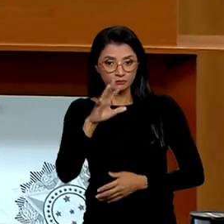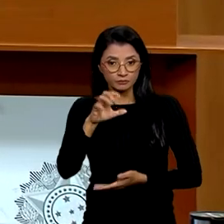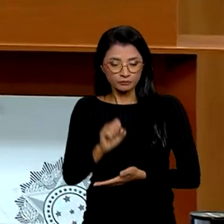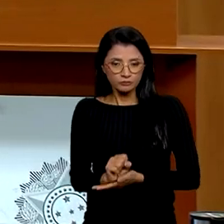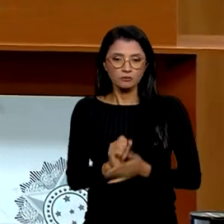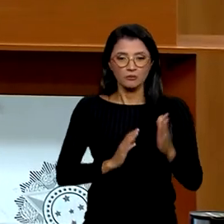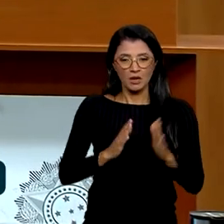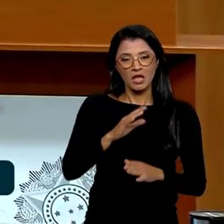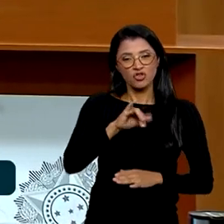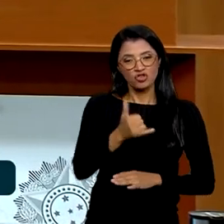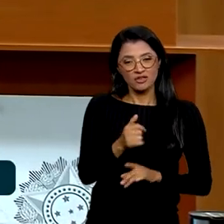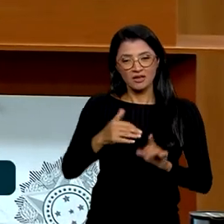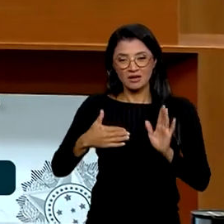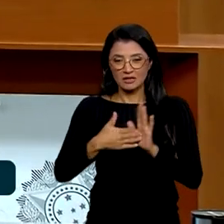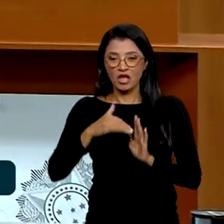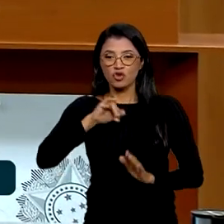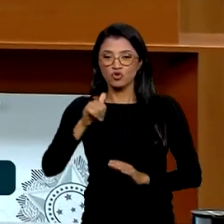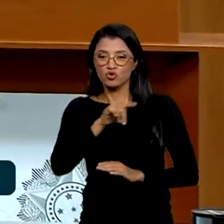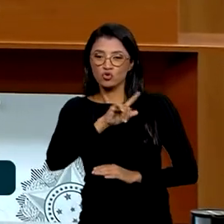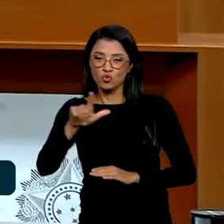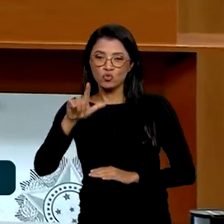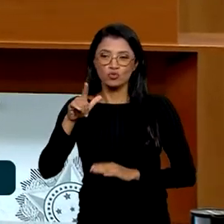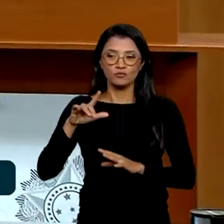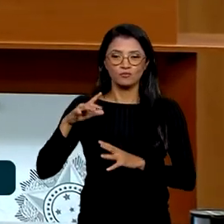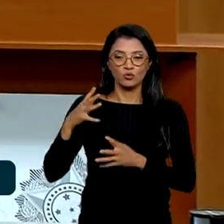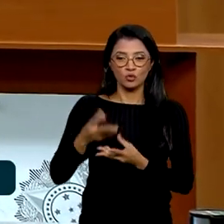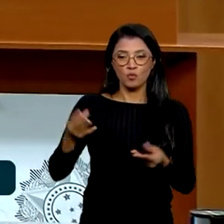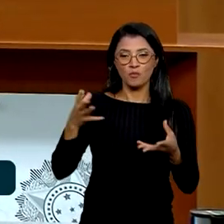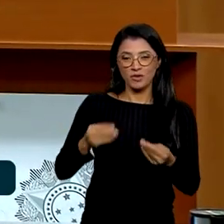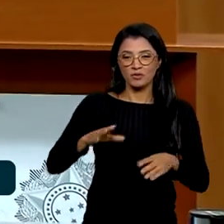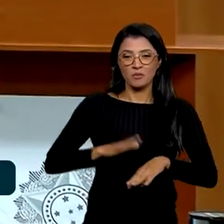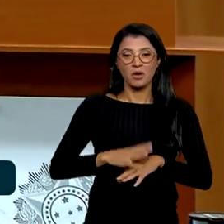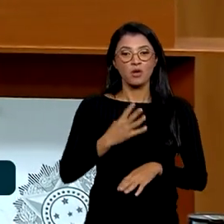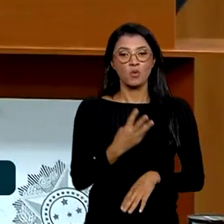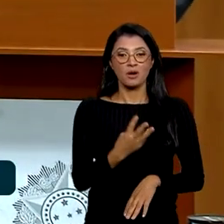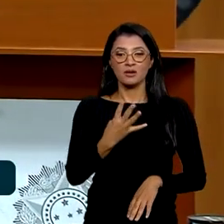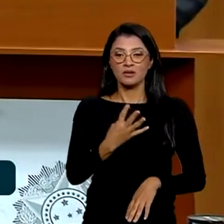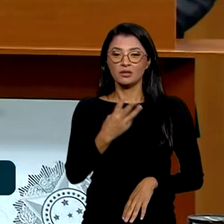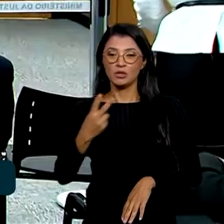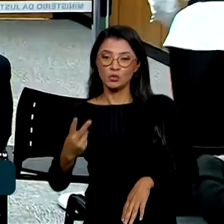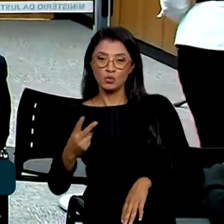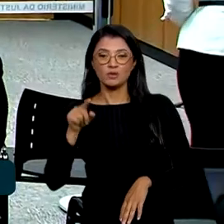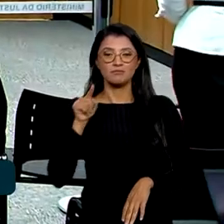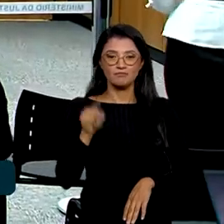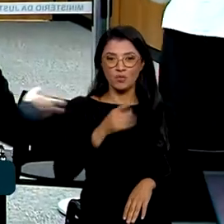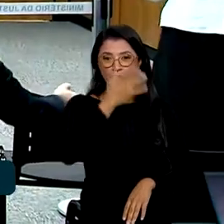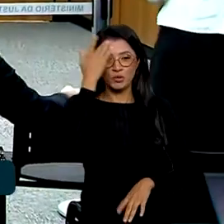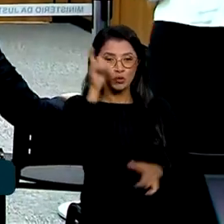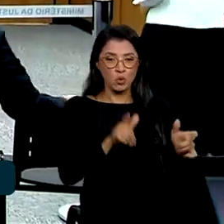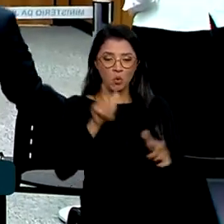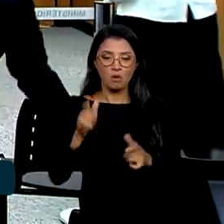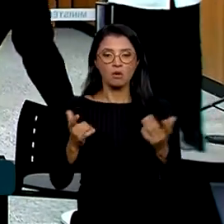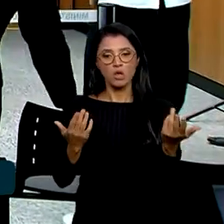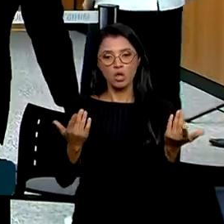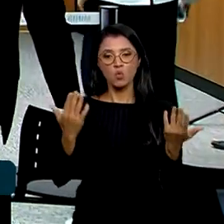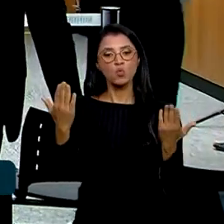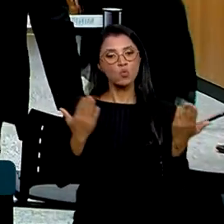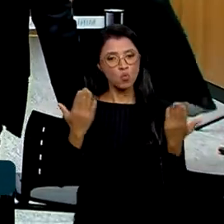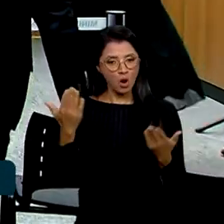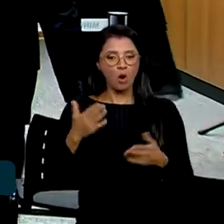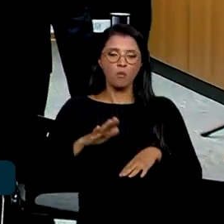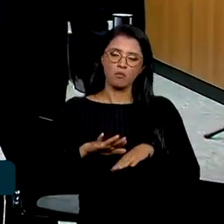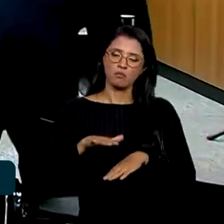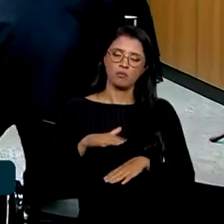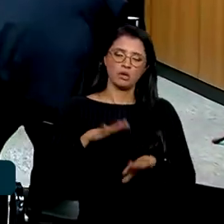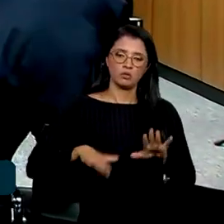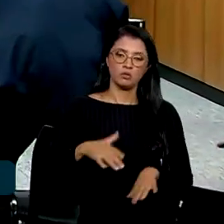entre janeiro e julho deste ano o desaparecimento de mais de 42 mil pessoas. No mesmo período, pouco mais de 26